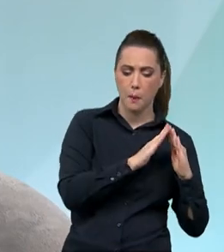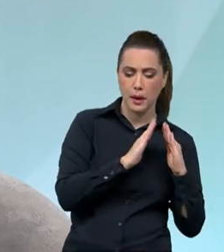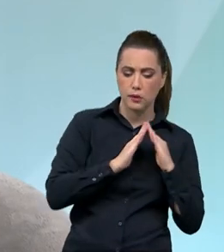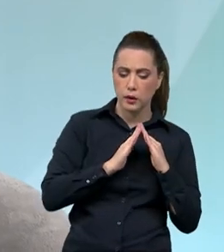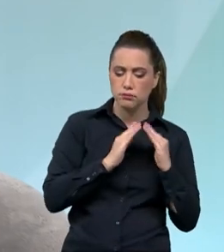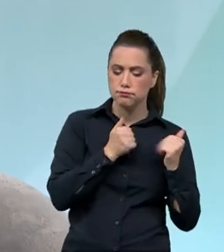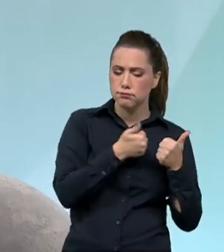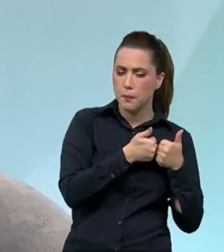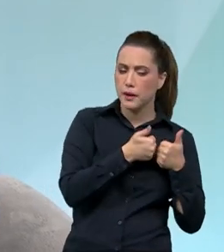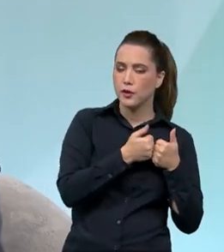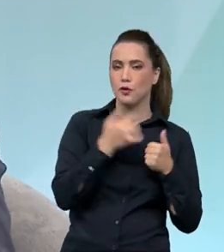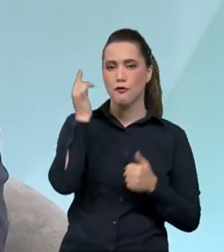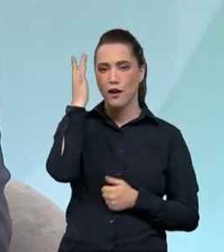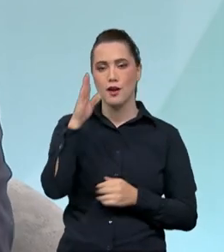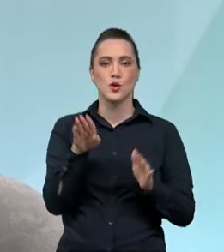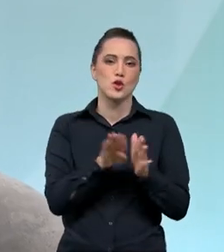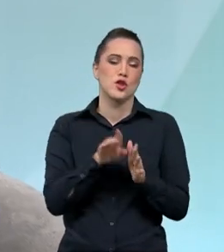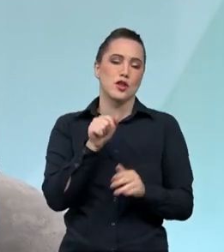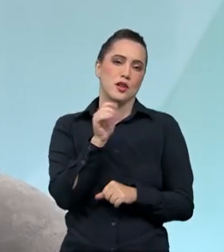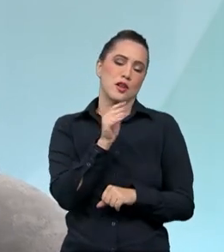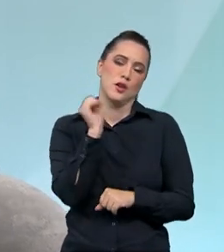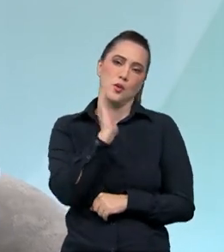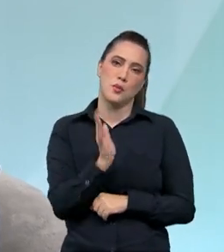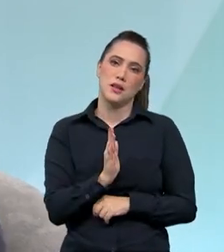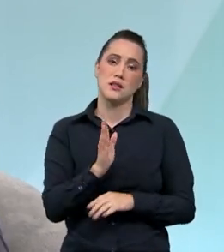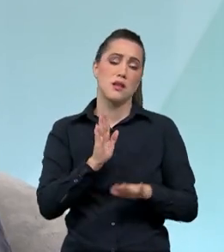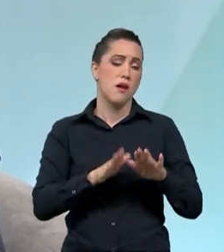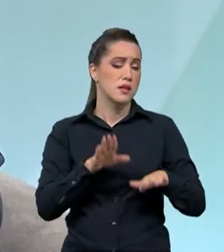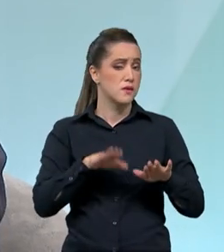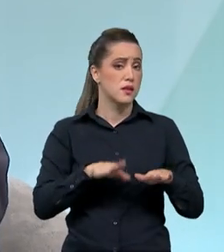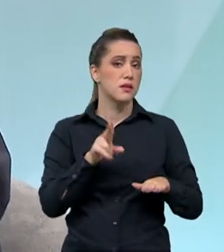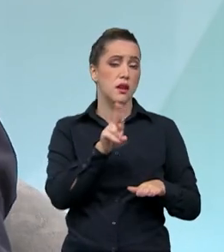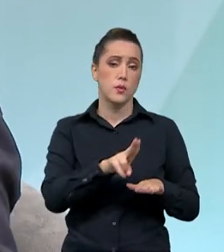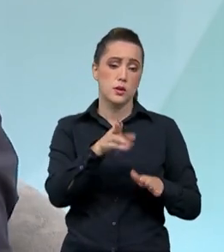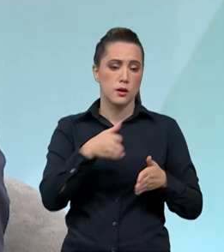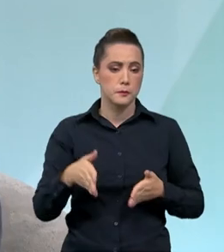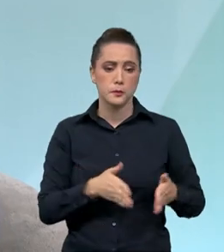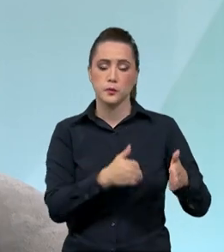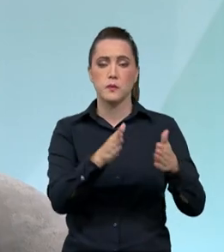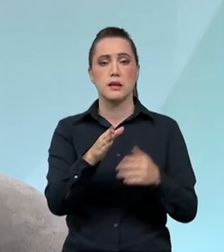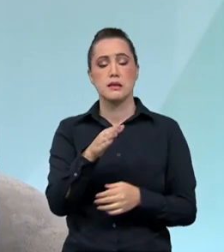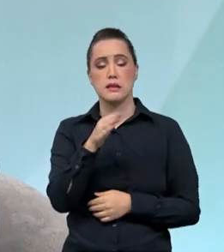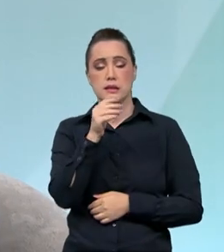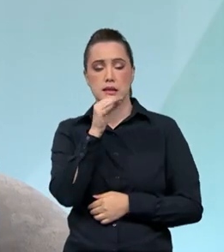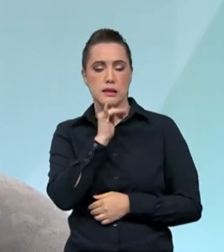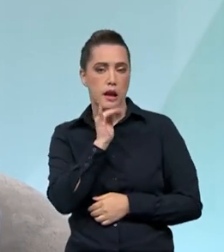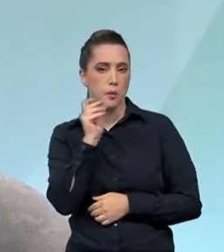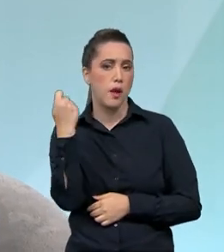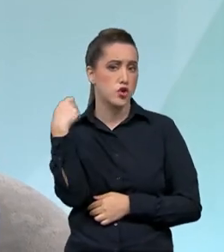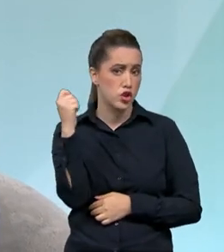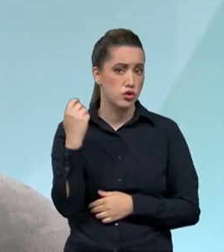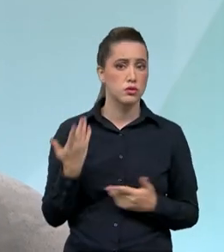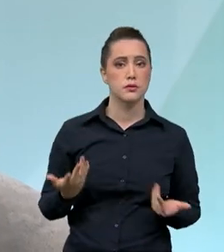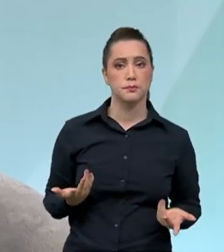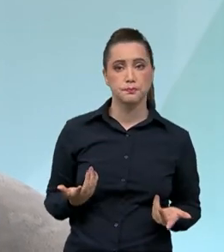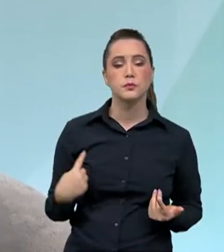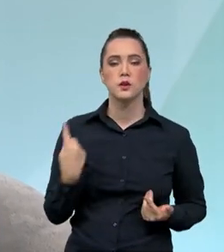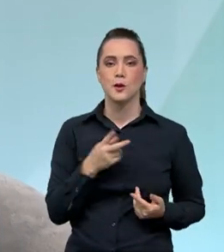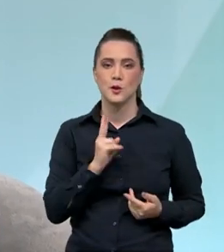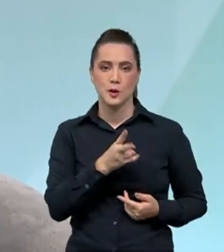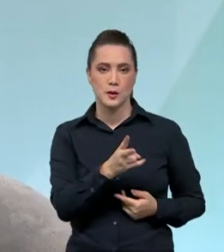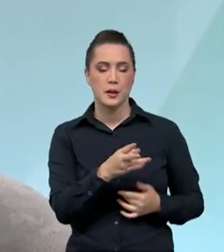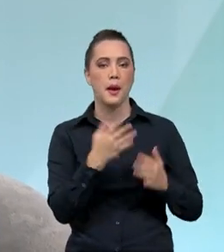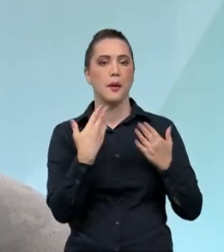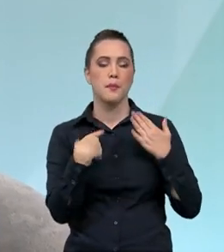de chegar ao Brasil, muitas vezes, por via terrestre, como é o caso da Argentina. Então, assim, a gente está sempre presente nas